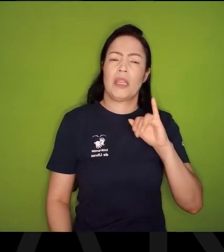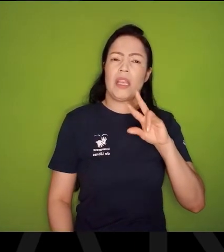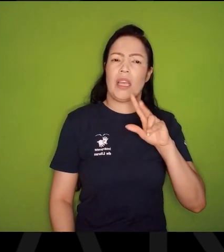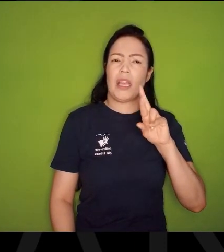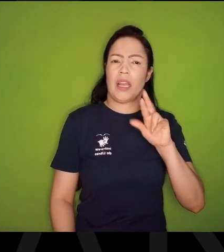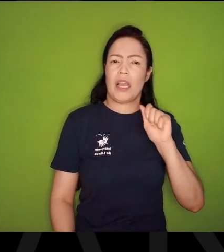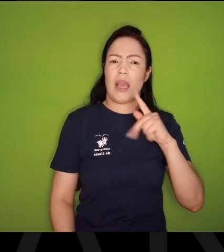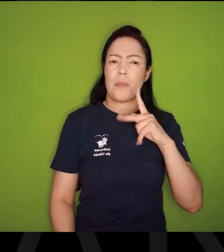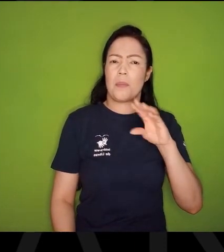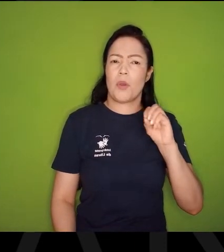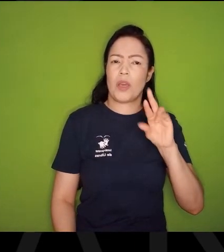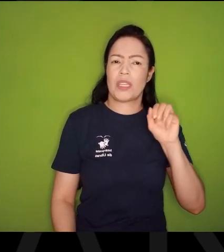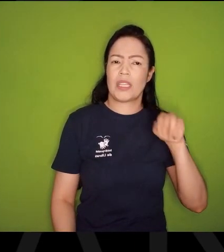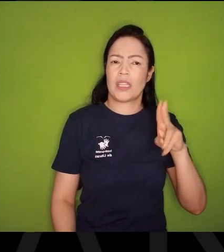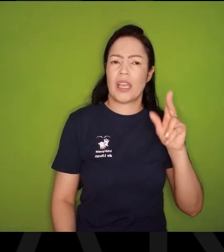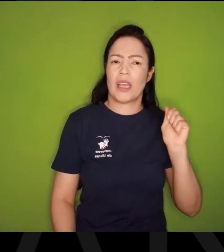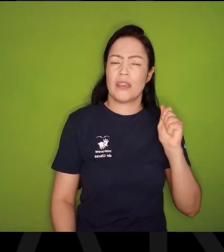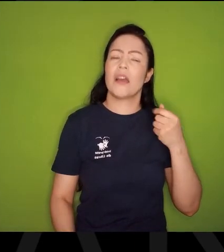você está também, Entende?